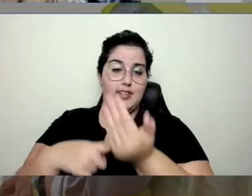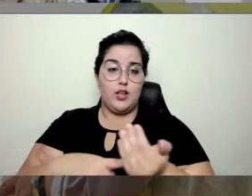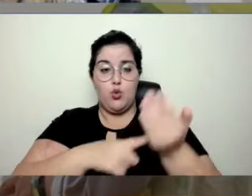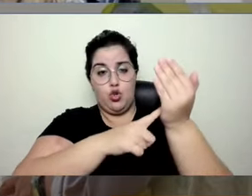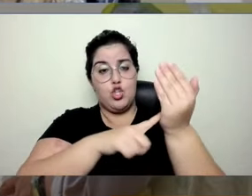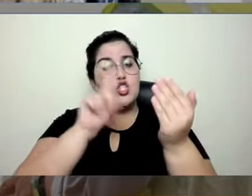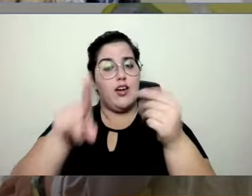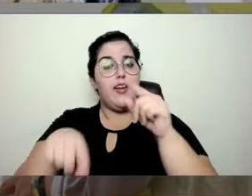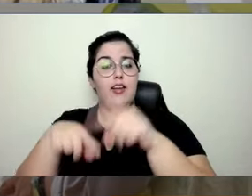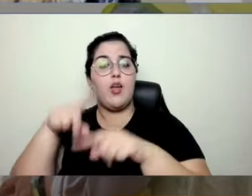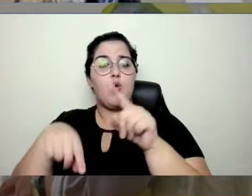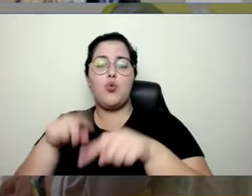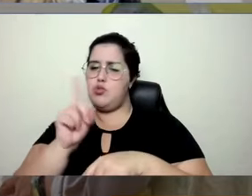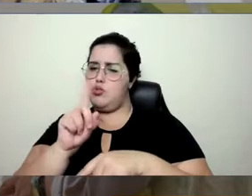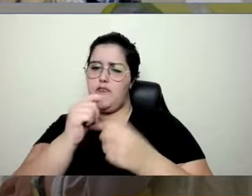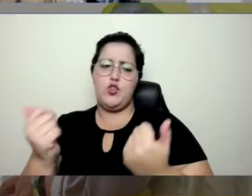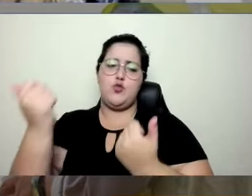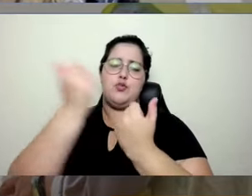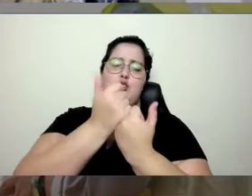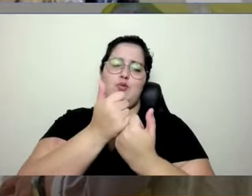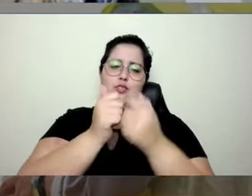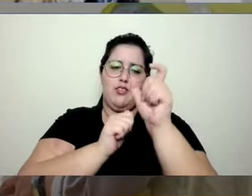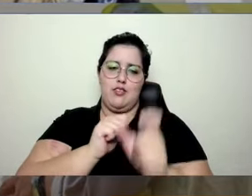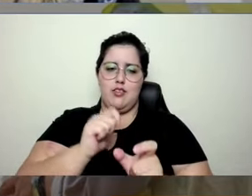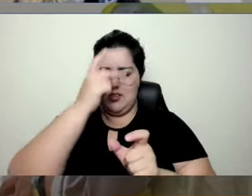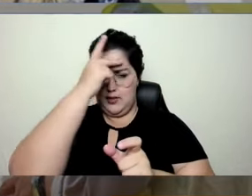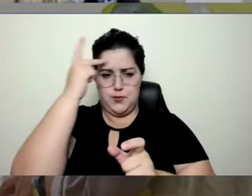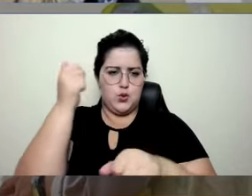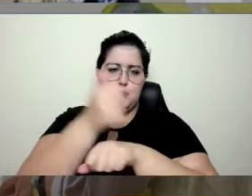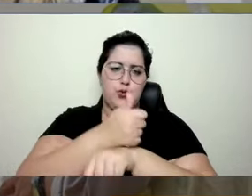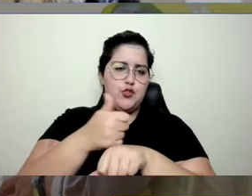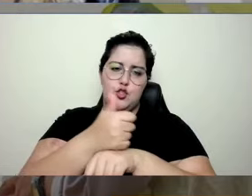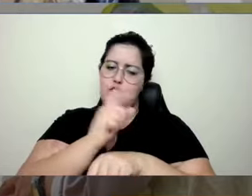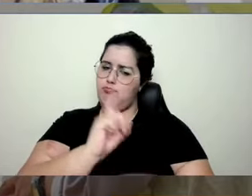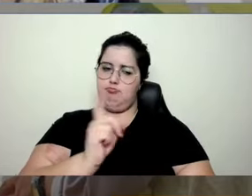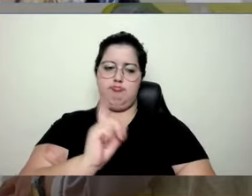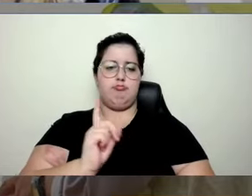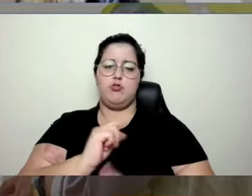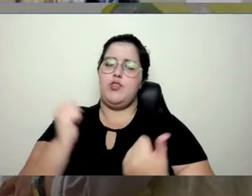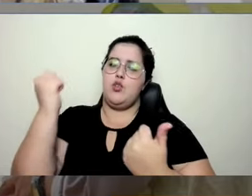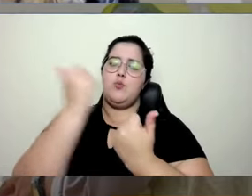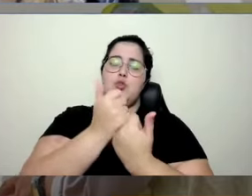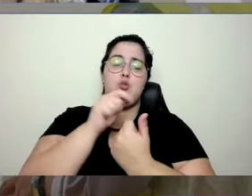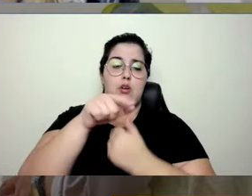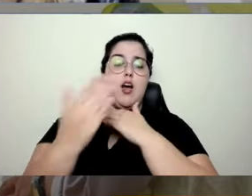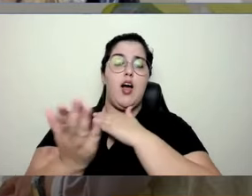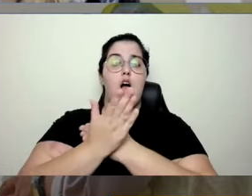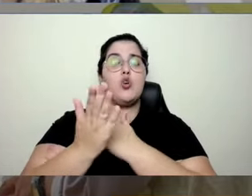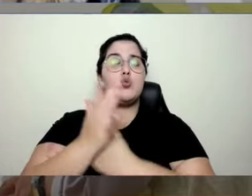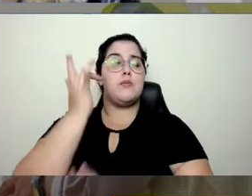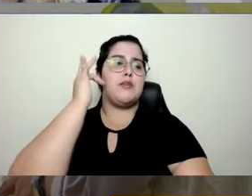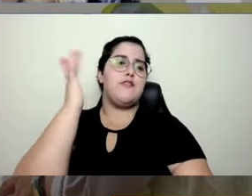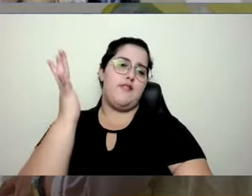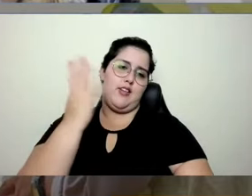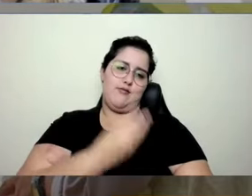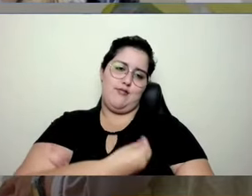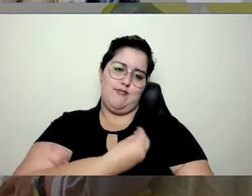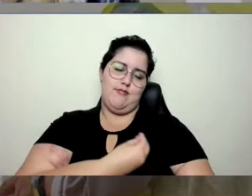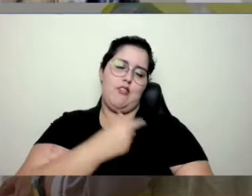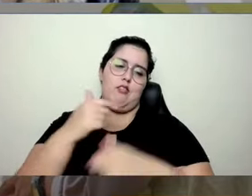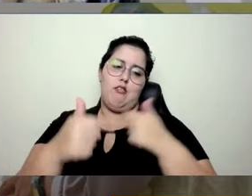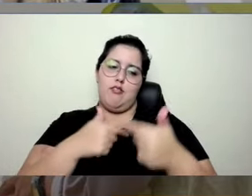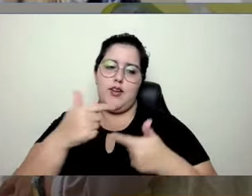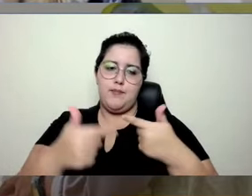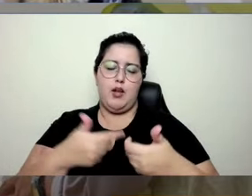recurso, ela não veio para substituir o profissional da área de segurança do trabalho, ela veio para agregar, facilitar o nosso trabalho, né,